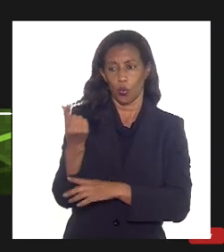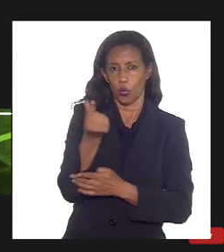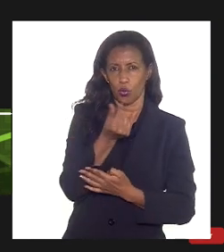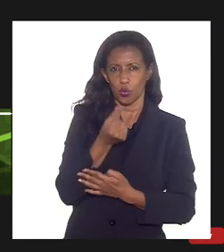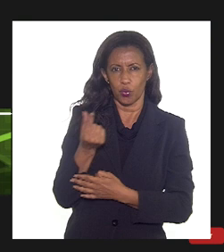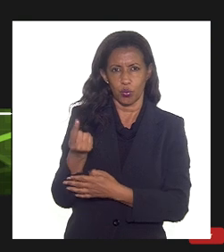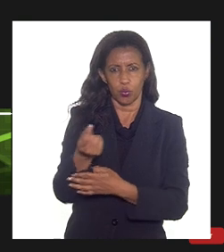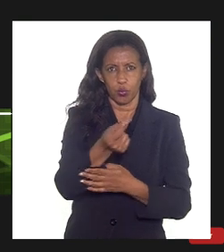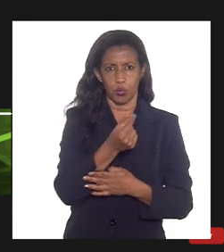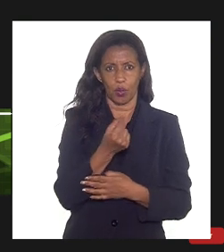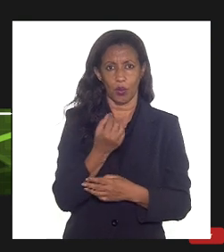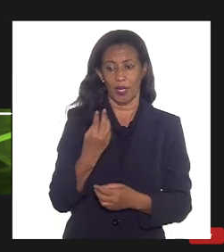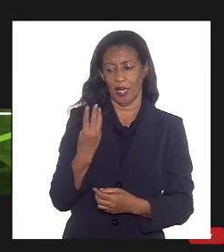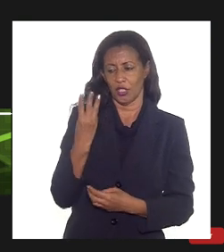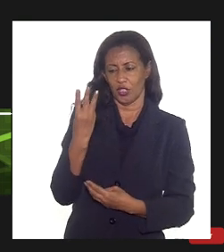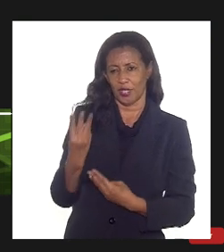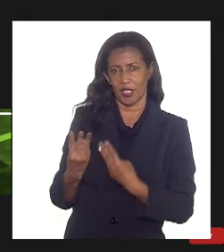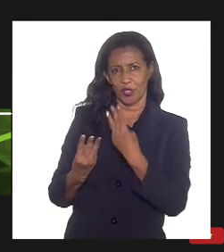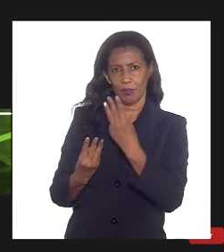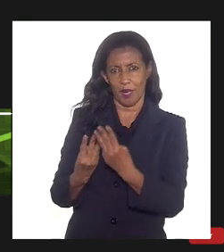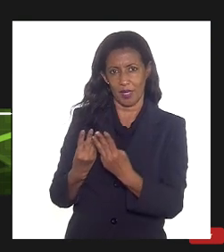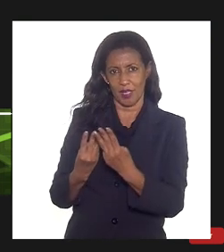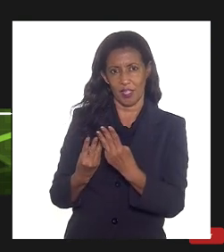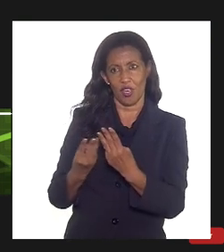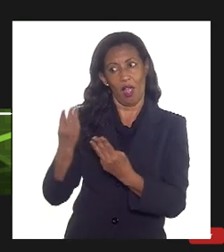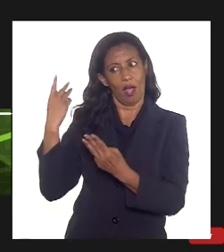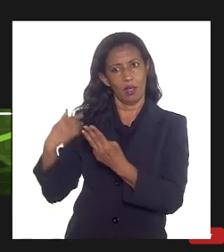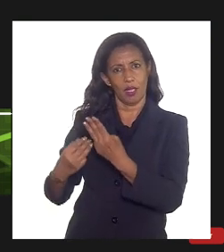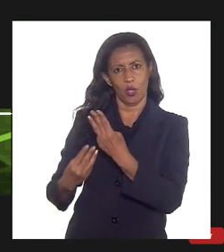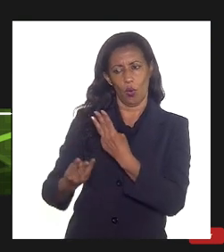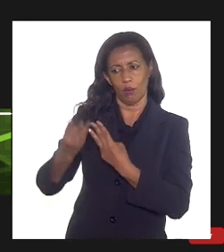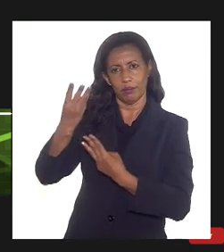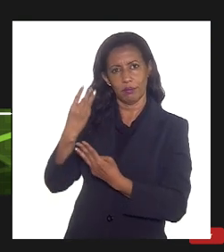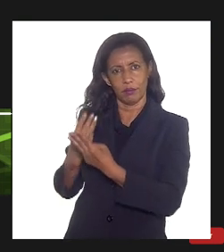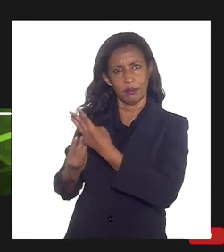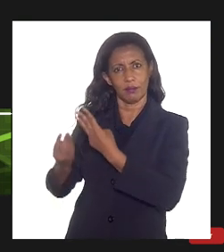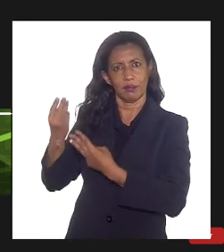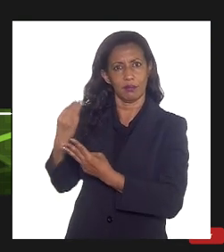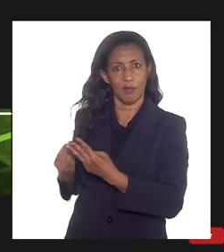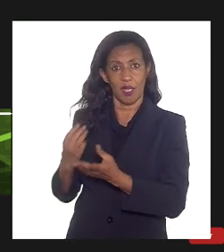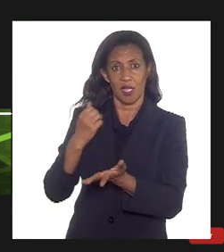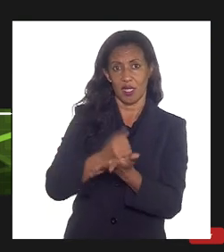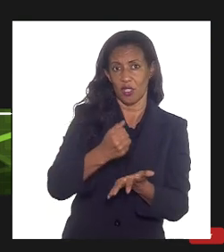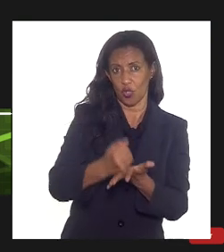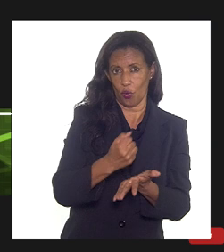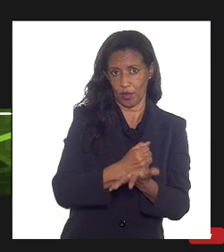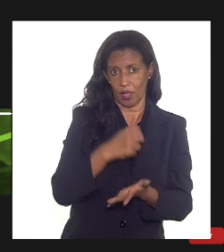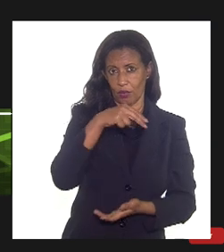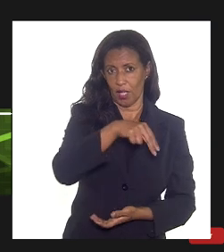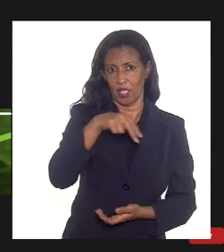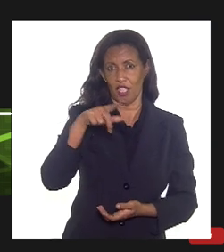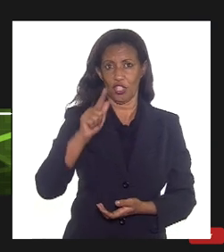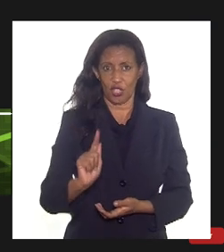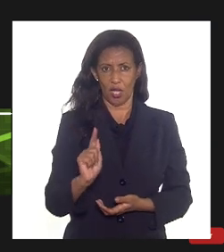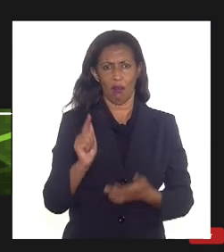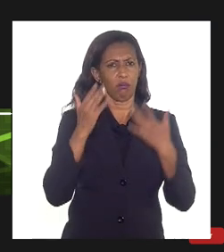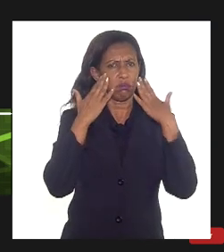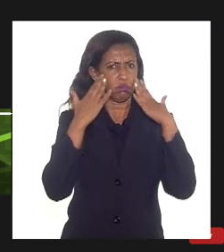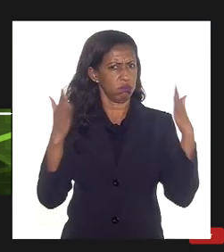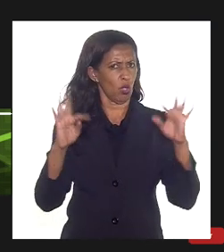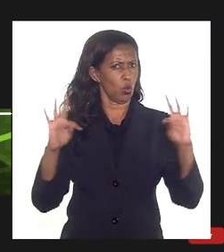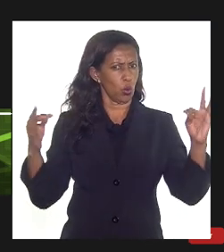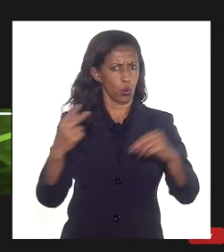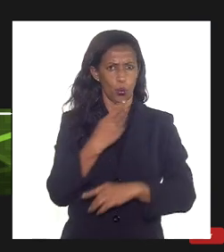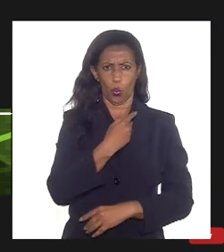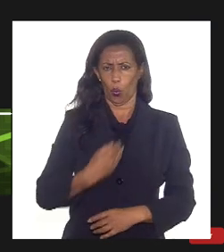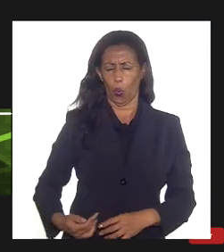média do trimestre anterior imediatamente anterior esses contratos NMG todos eles eles são públicos são